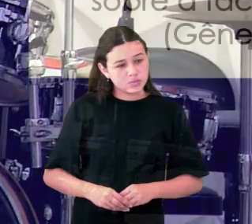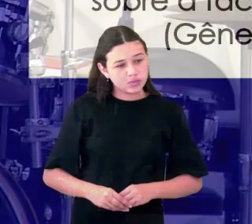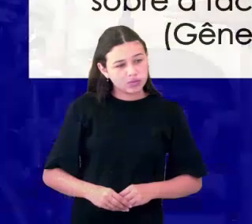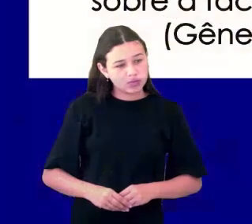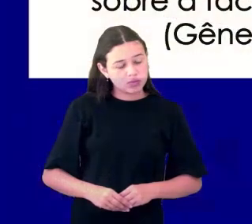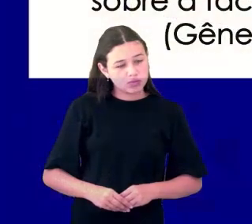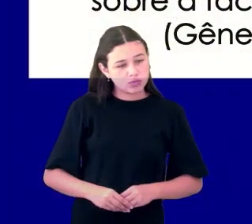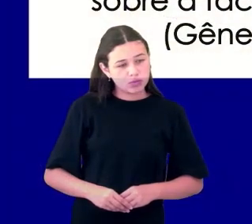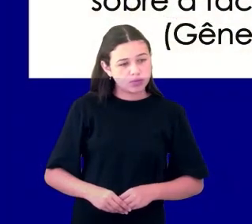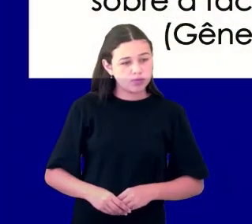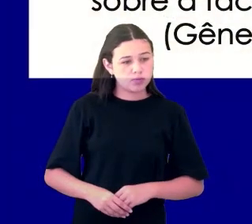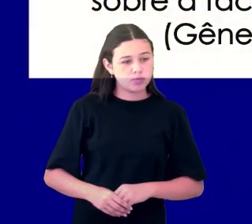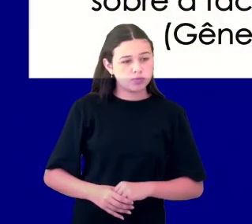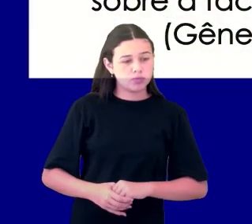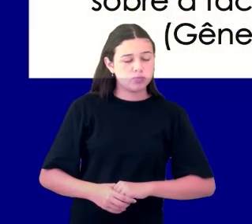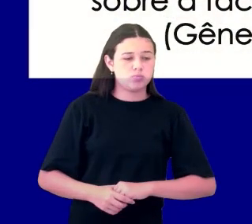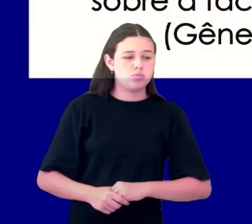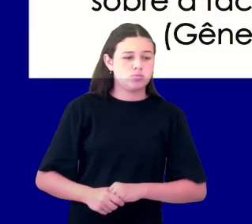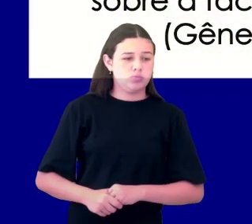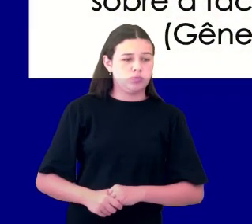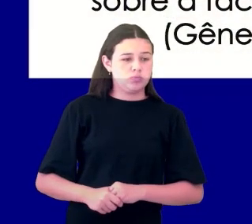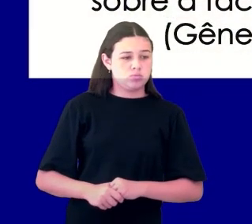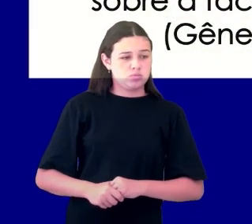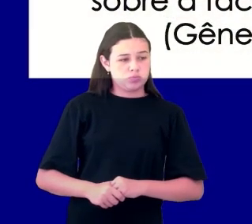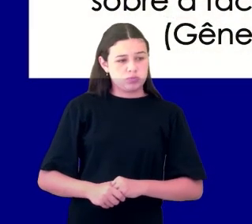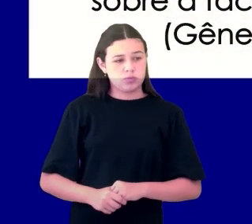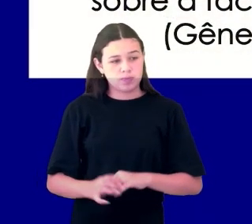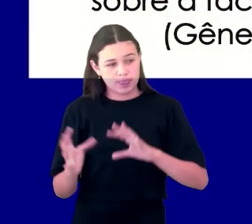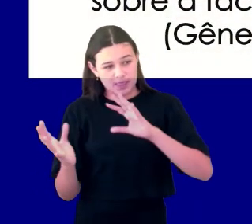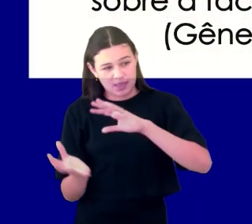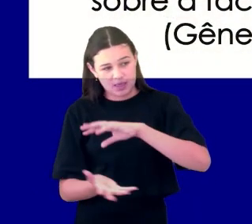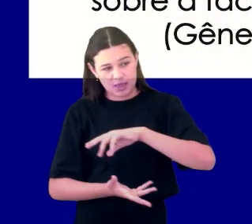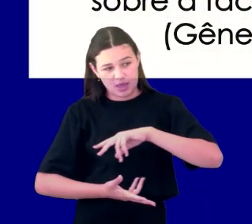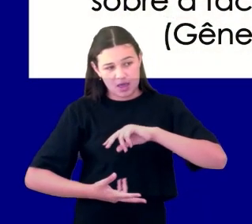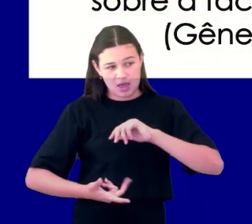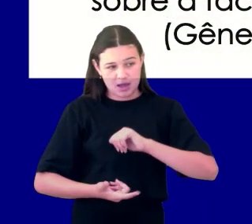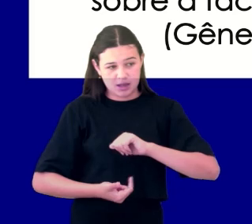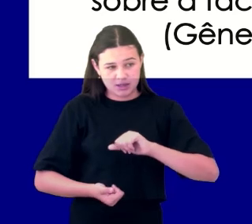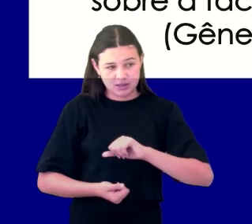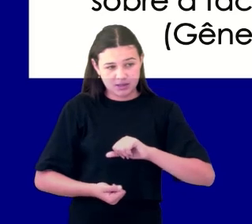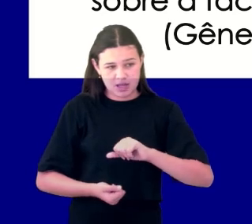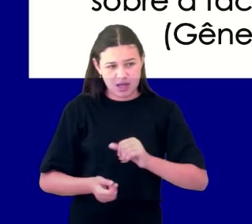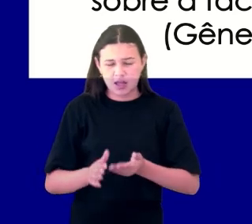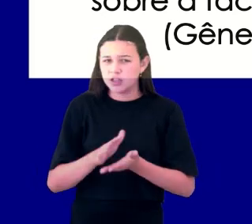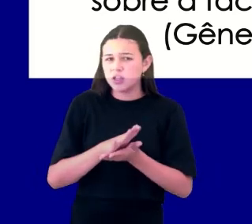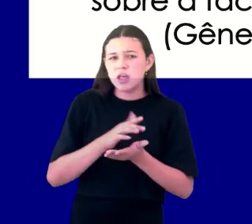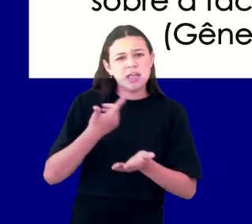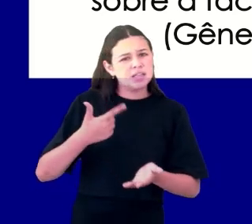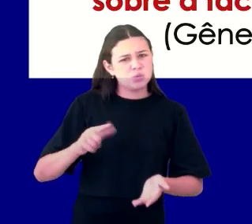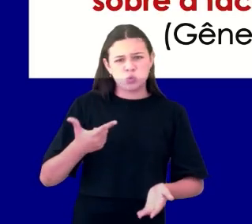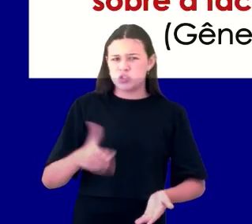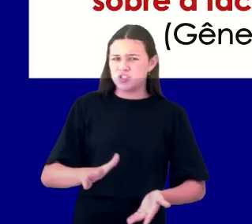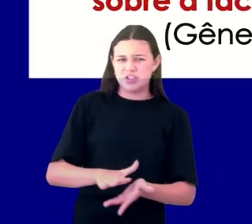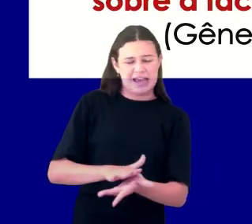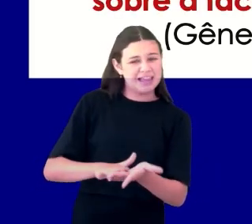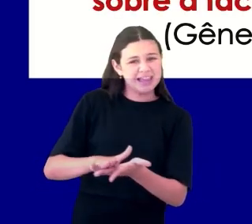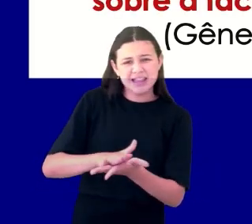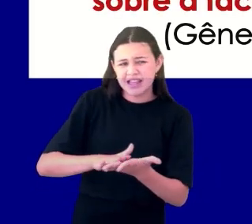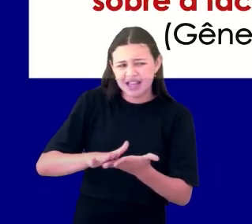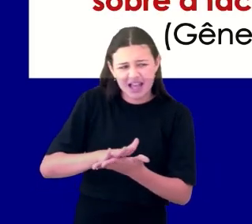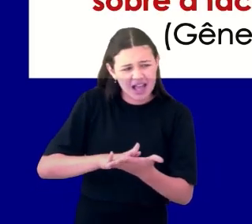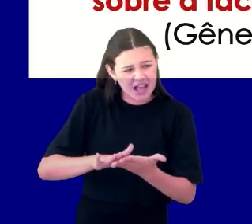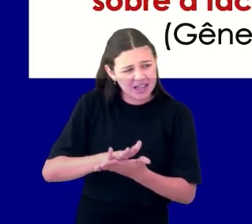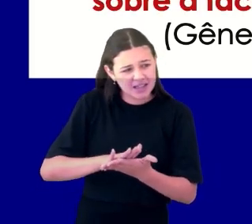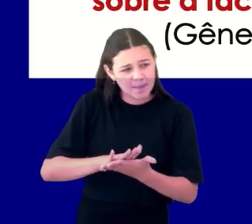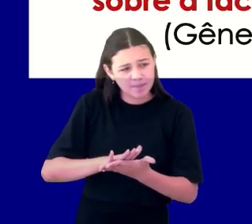A terra era sem forma e vazia, e havia trevas sobre a face do abismo, mas o Espírito de Deus pairava sobre a face das